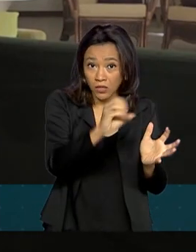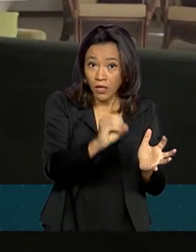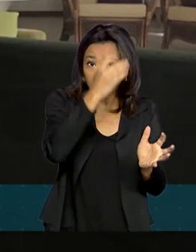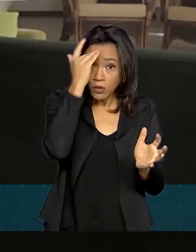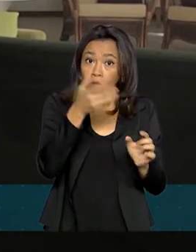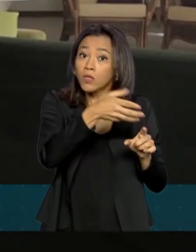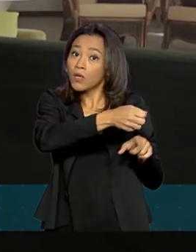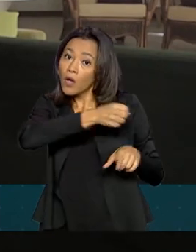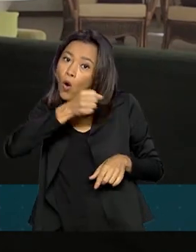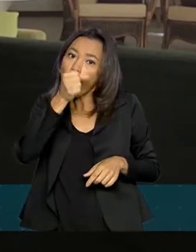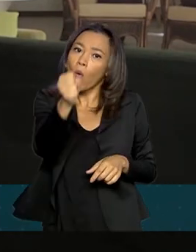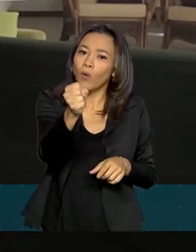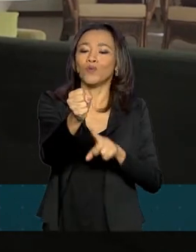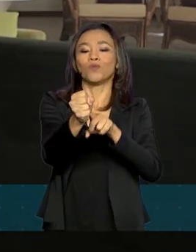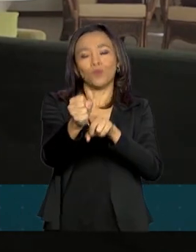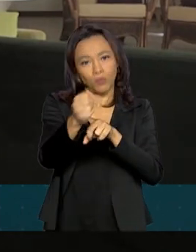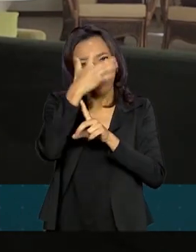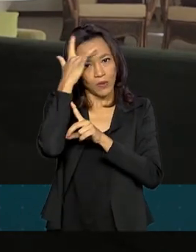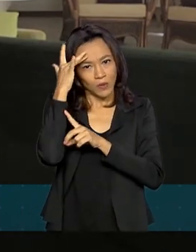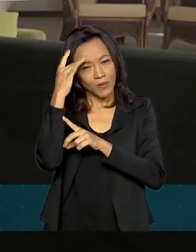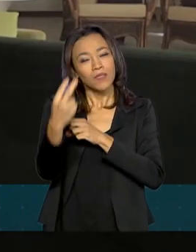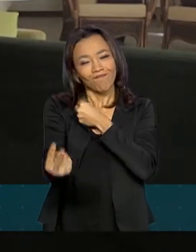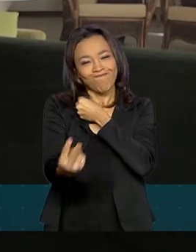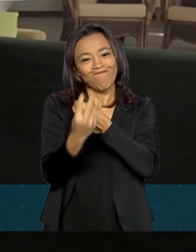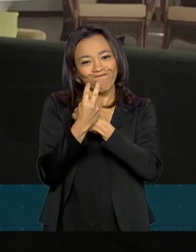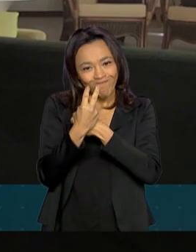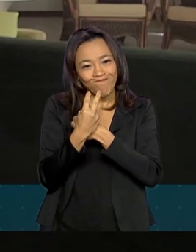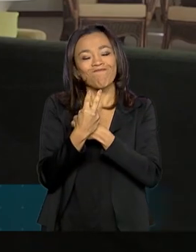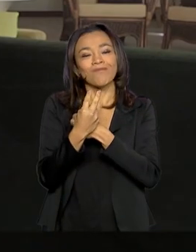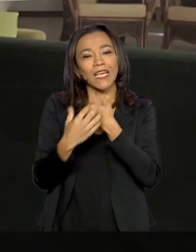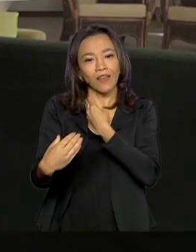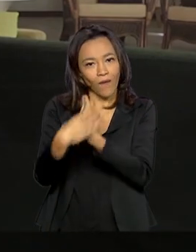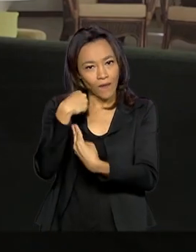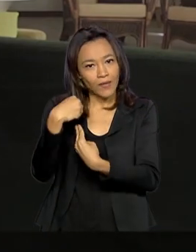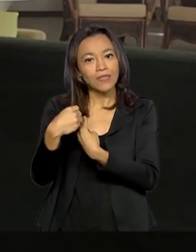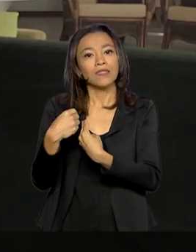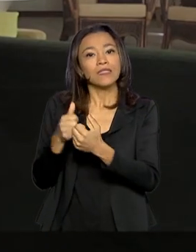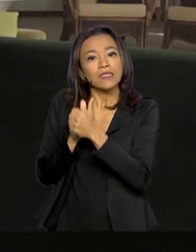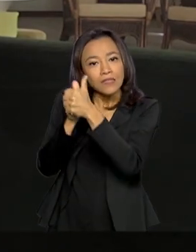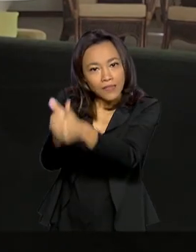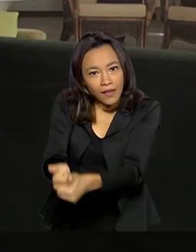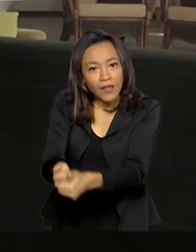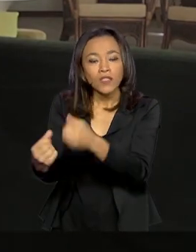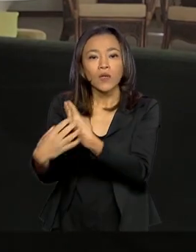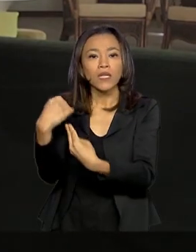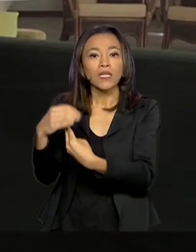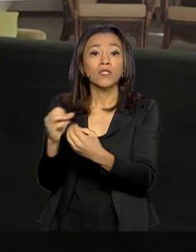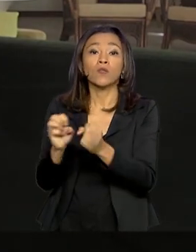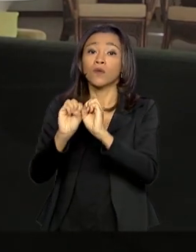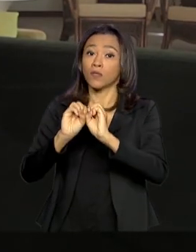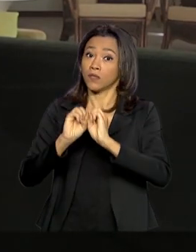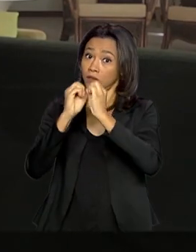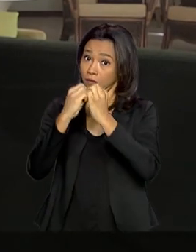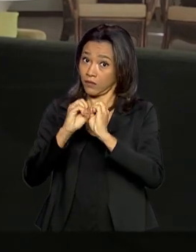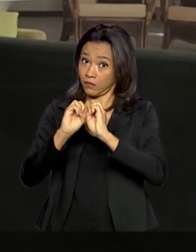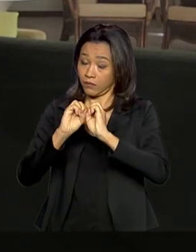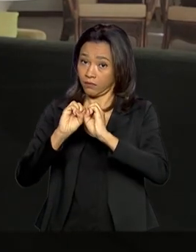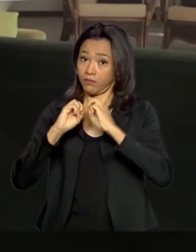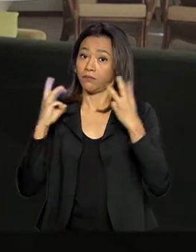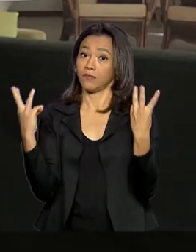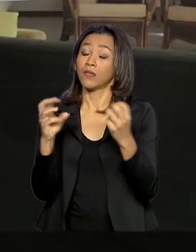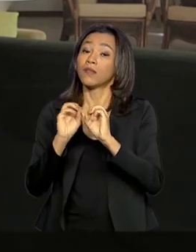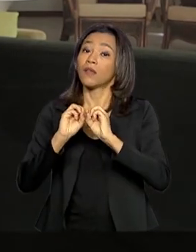brasileiros cumprem práticas de higiene recomendadas pela Organização Mundial da Saúde. Ou seja,